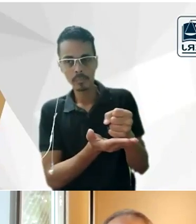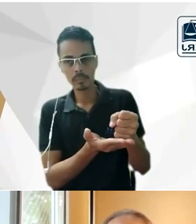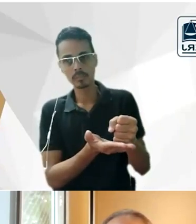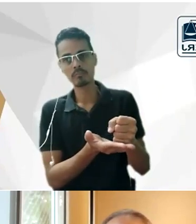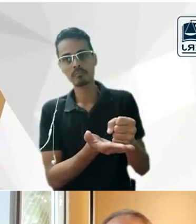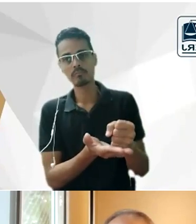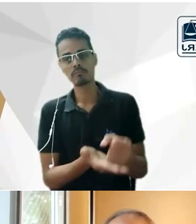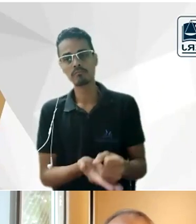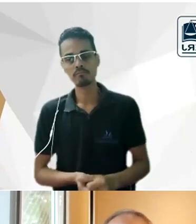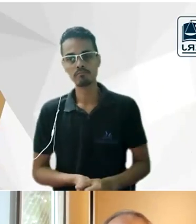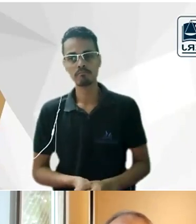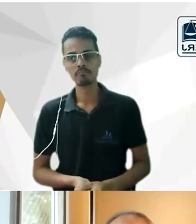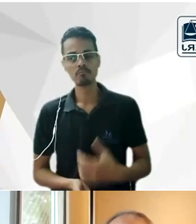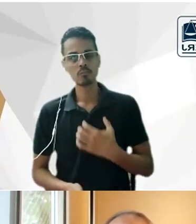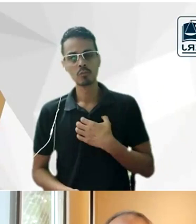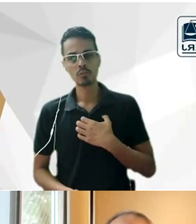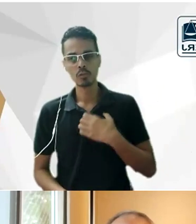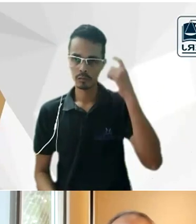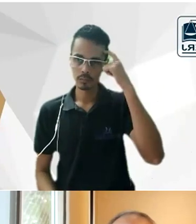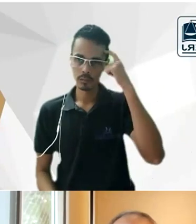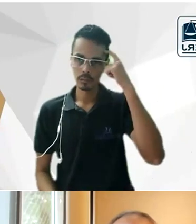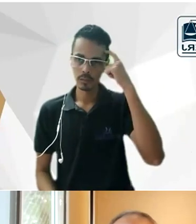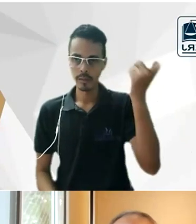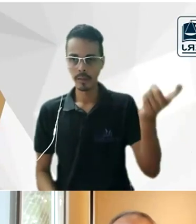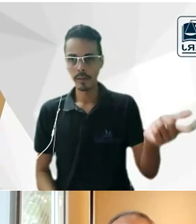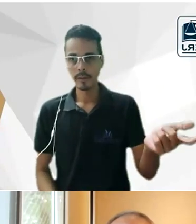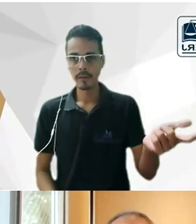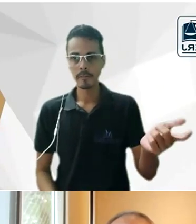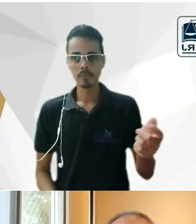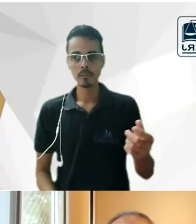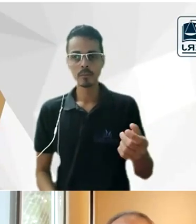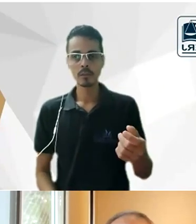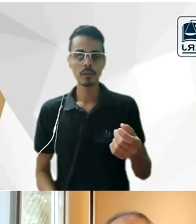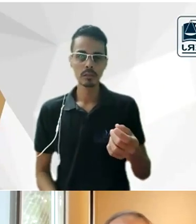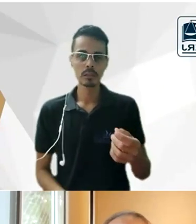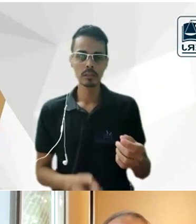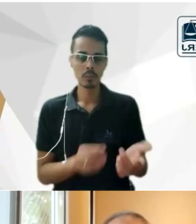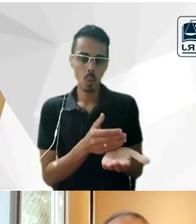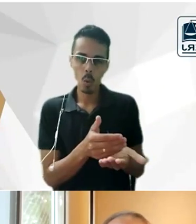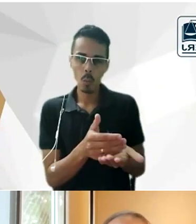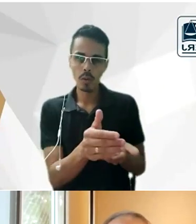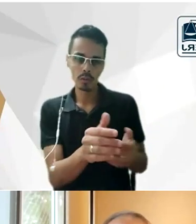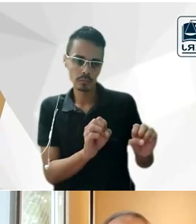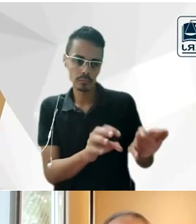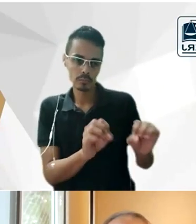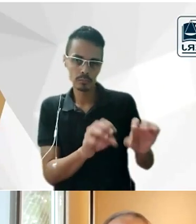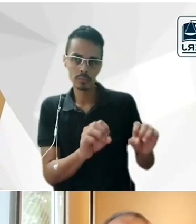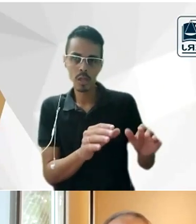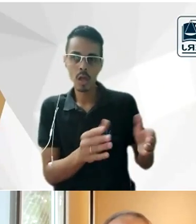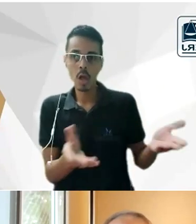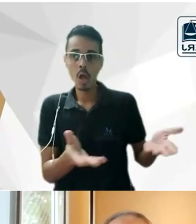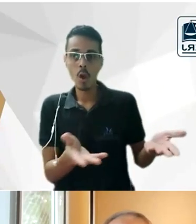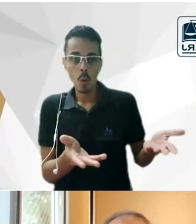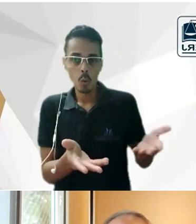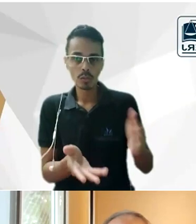maneira de pensar ou colocaram jogaram sementes digamos assim cujos frutos nós colhemos hoje da mesma